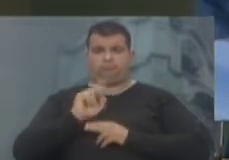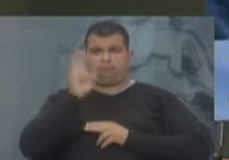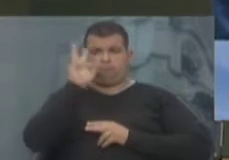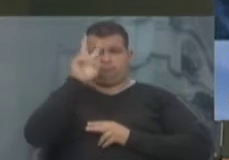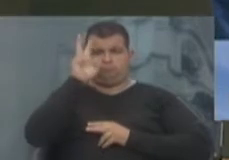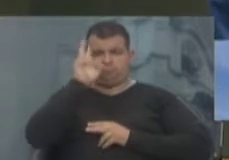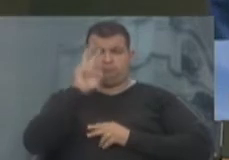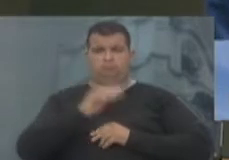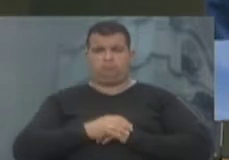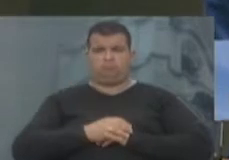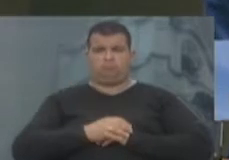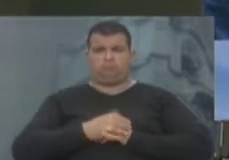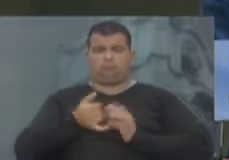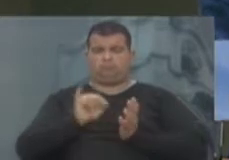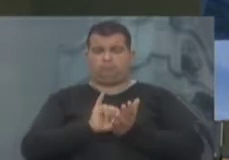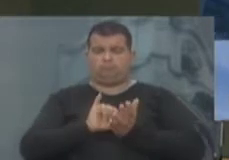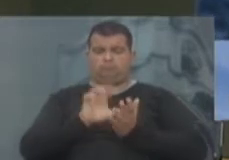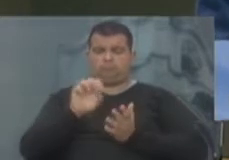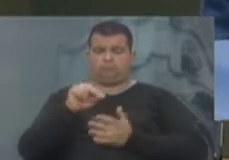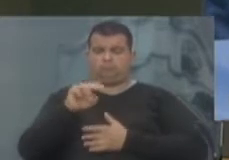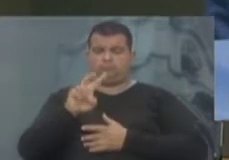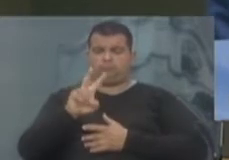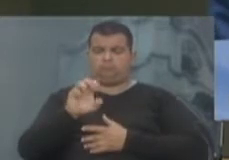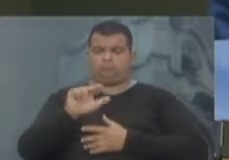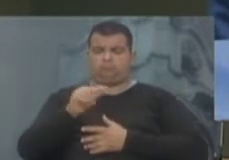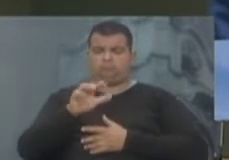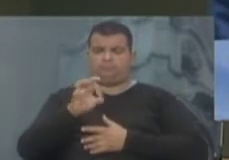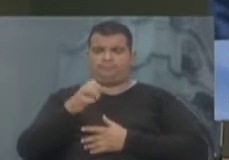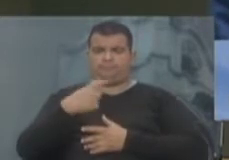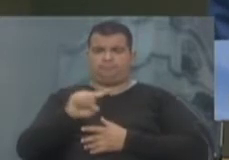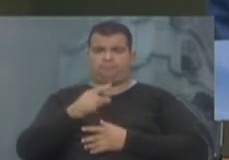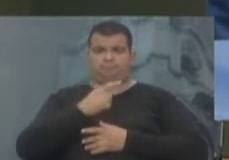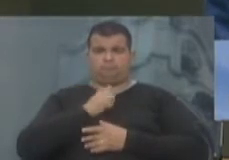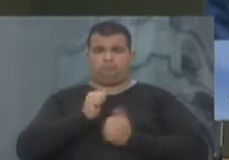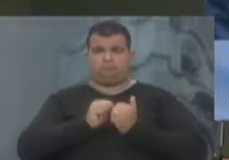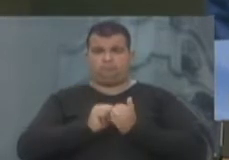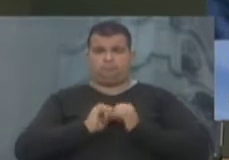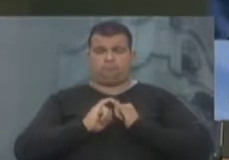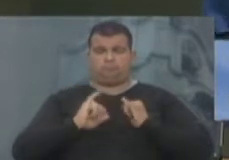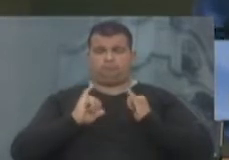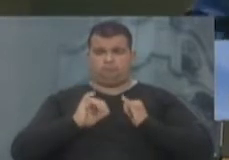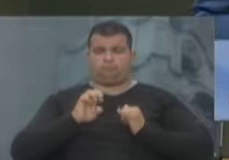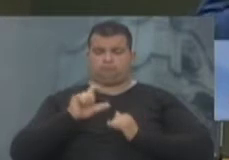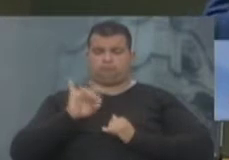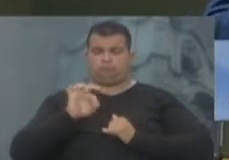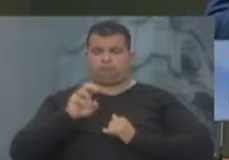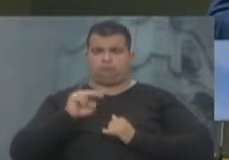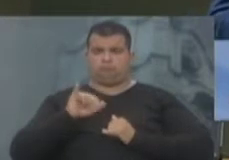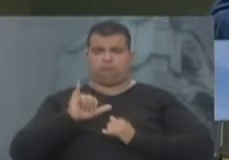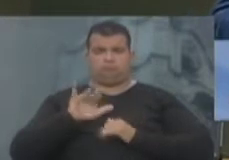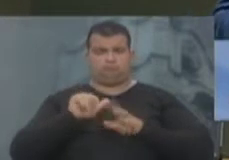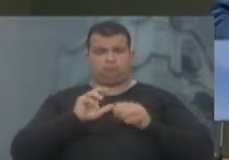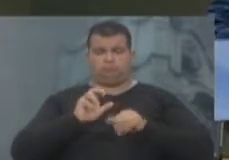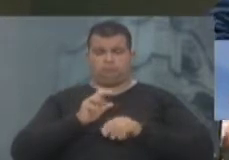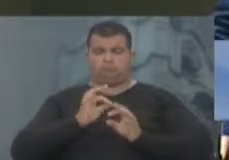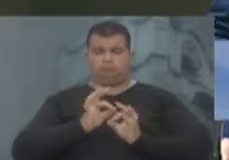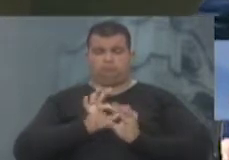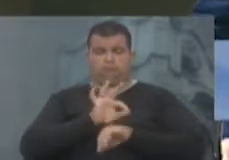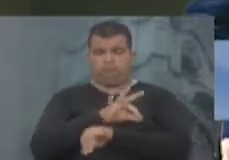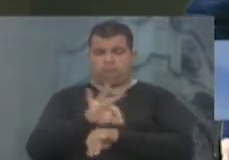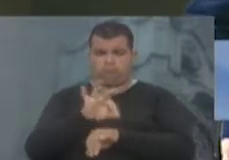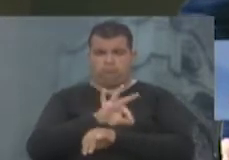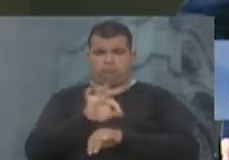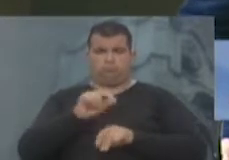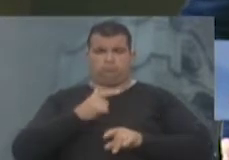história, o centro de convenções estava sob pregão eletrônico para a contratação do projeto arquitetônico e